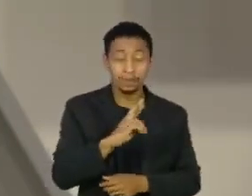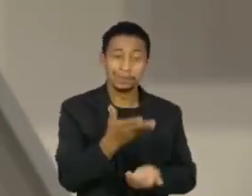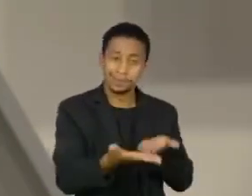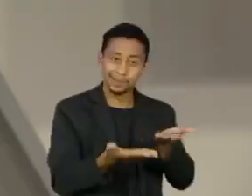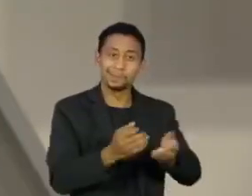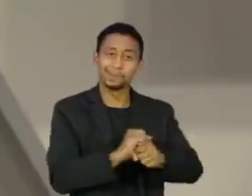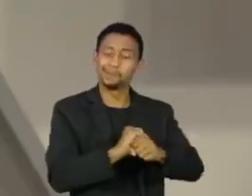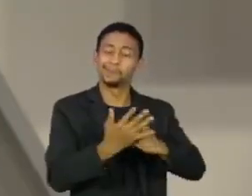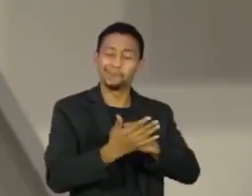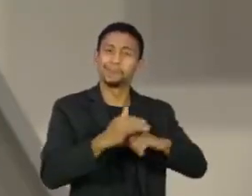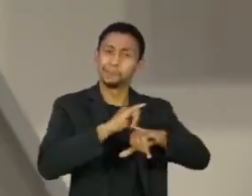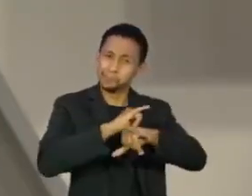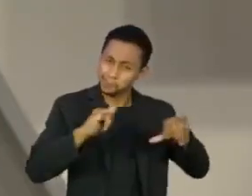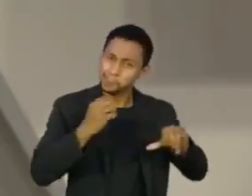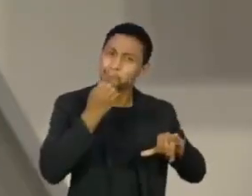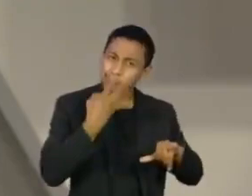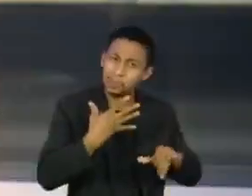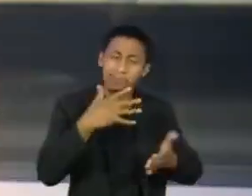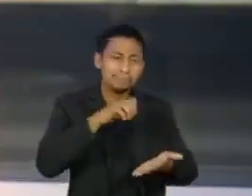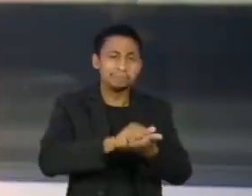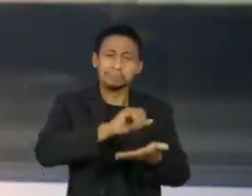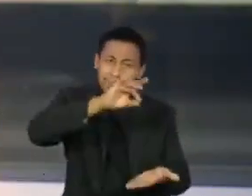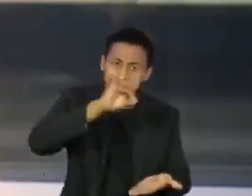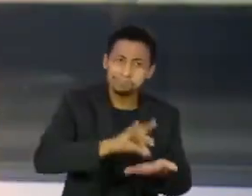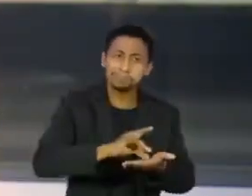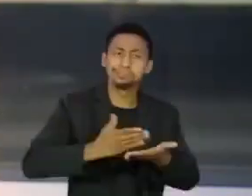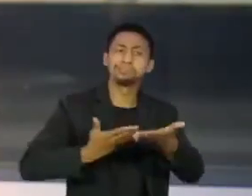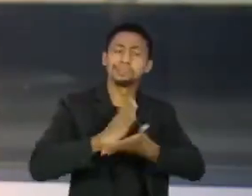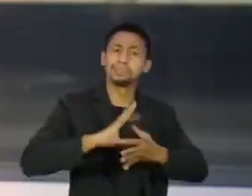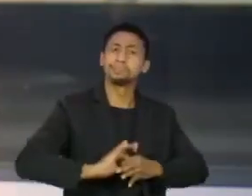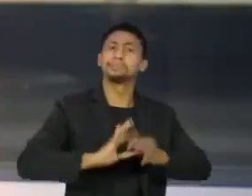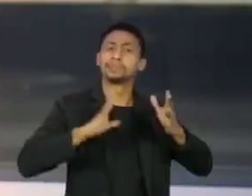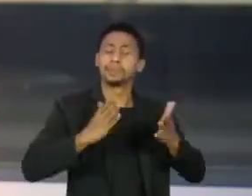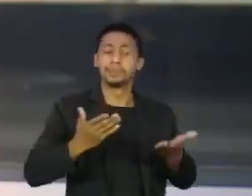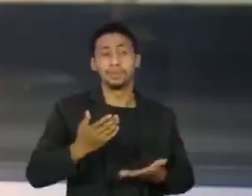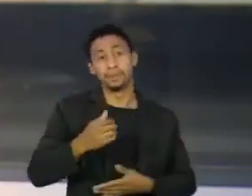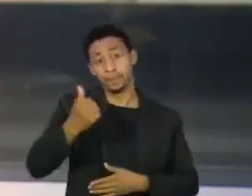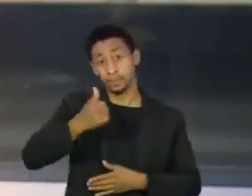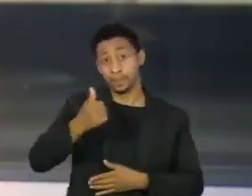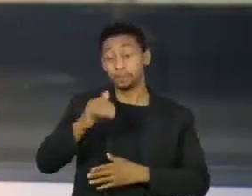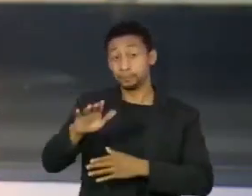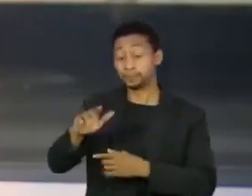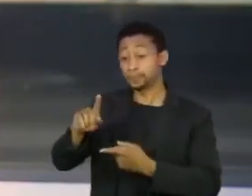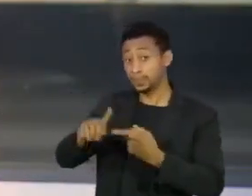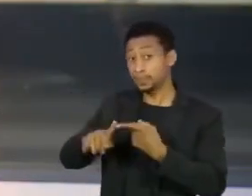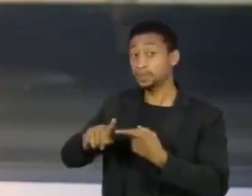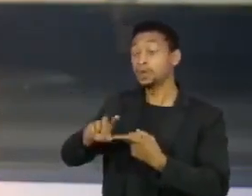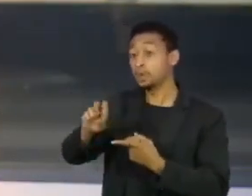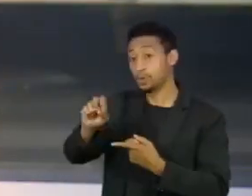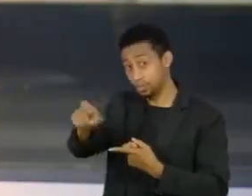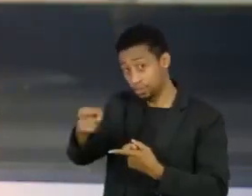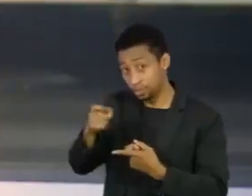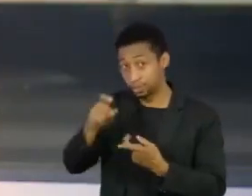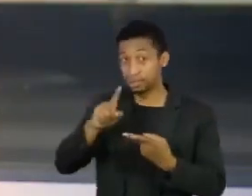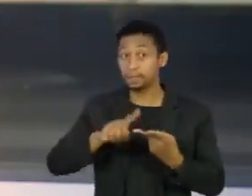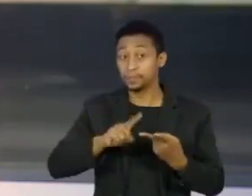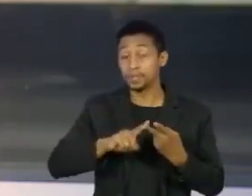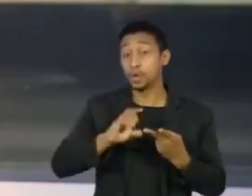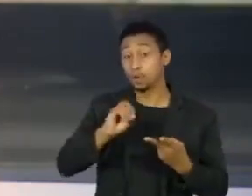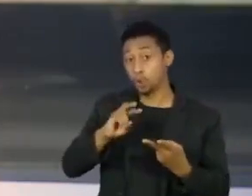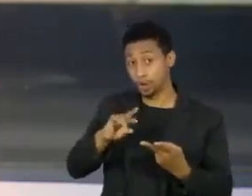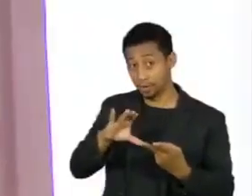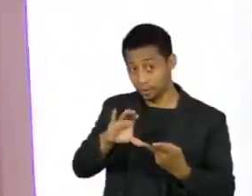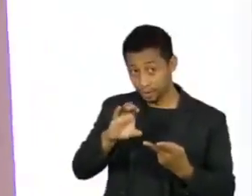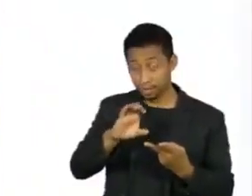a primeira autorização desse tipo aprovada no país. As vacinas de Oxford e a Coronavac têm apenas o uso emergencial